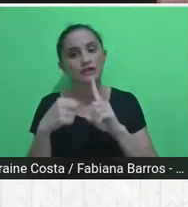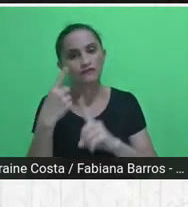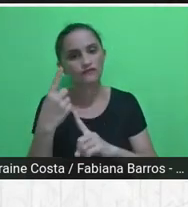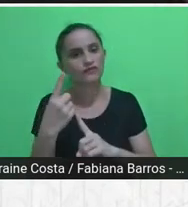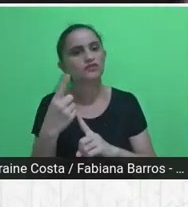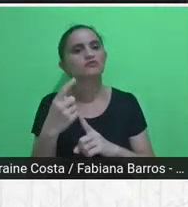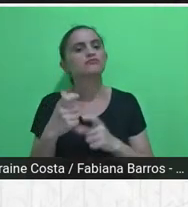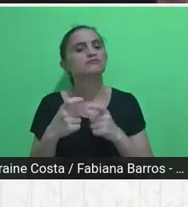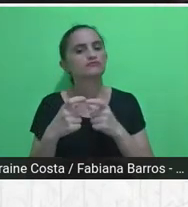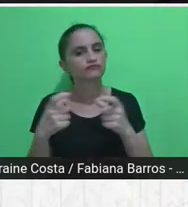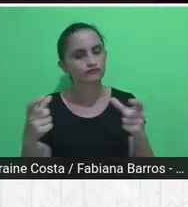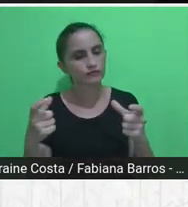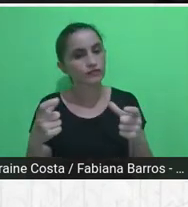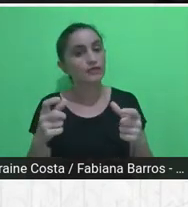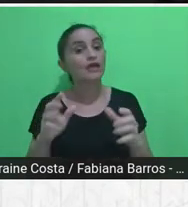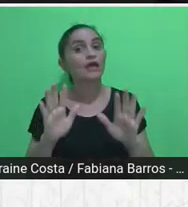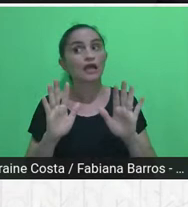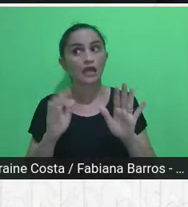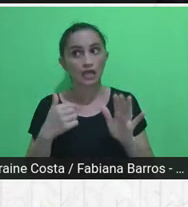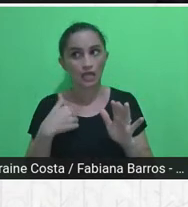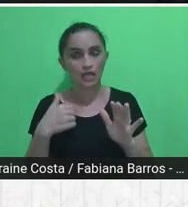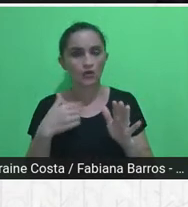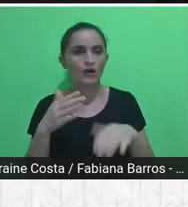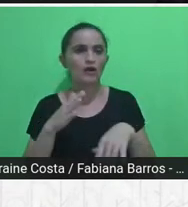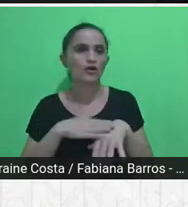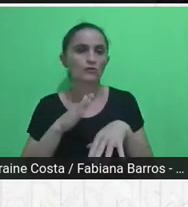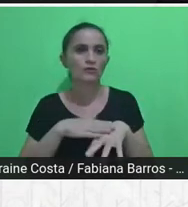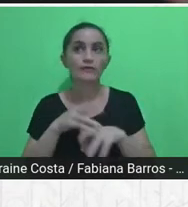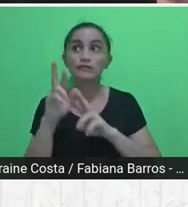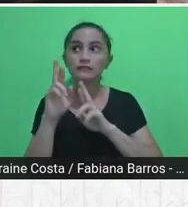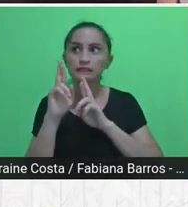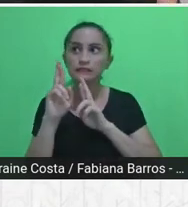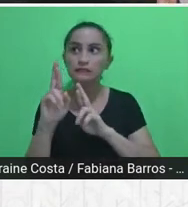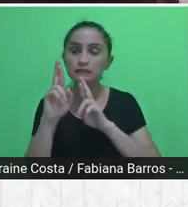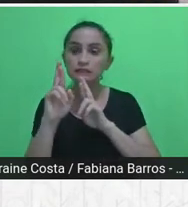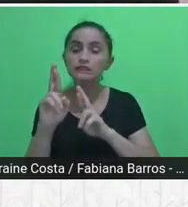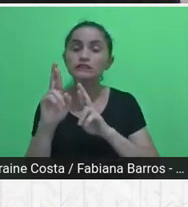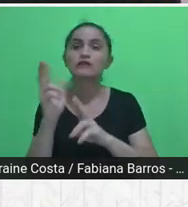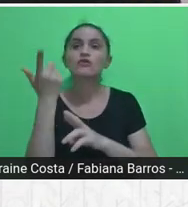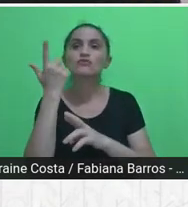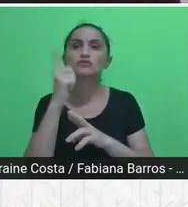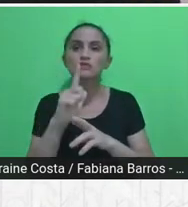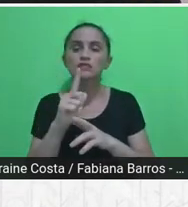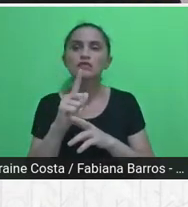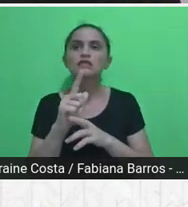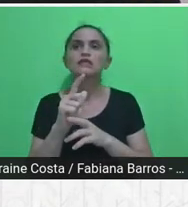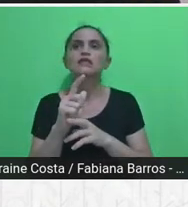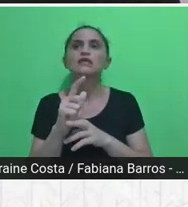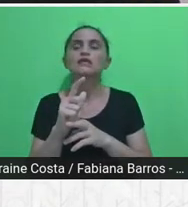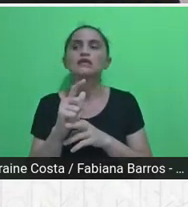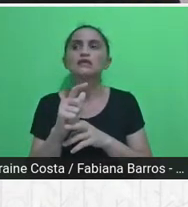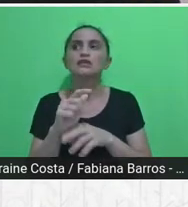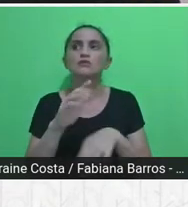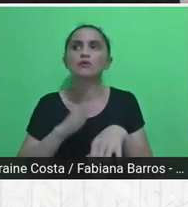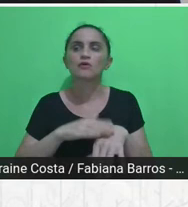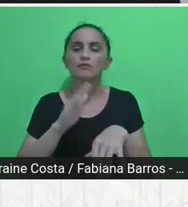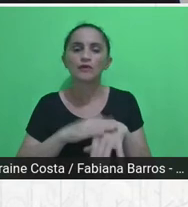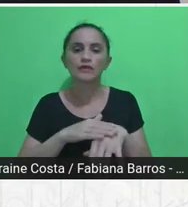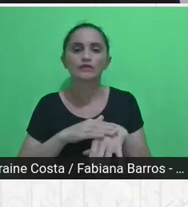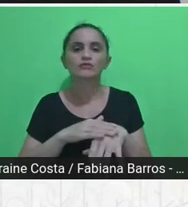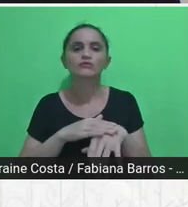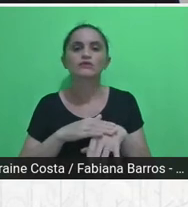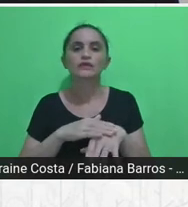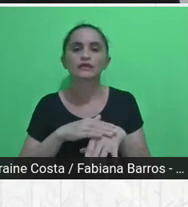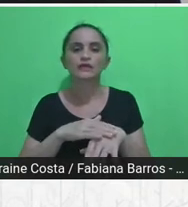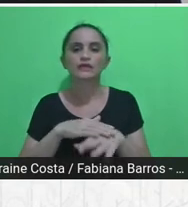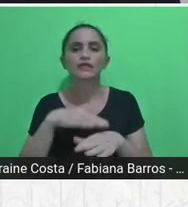dedos para que esse momento, com essa energia que está colocada nesse seminário, a gente consiga construir